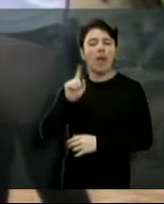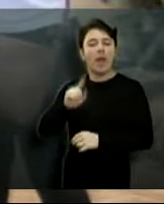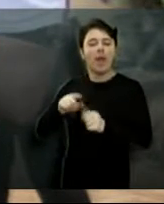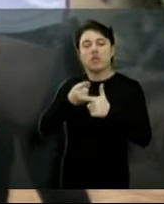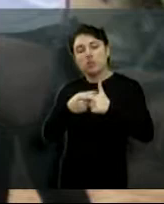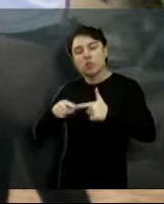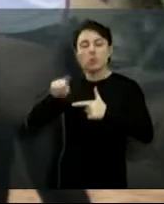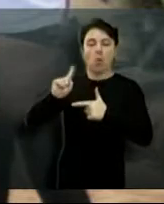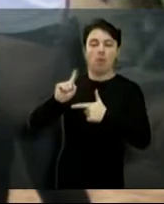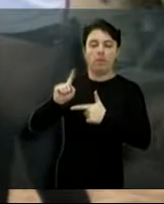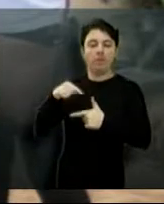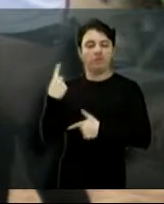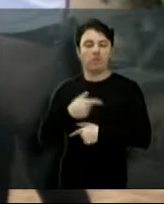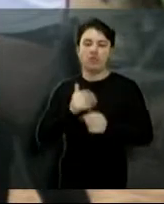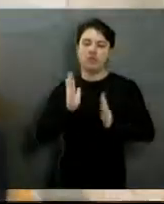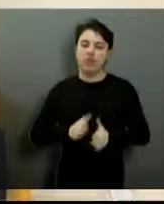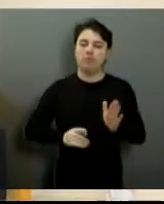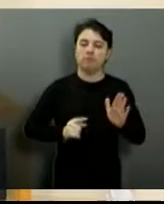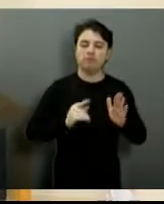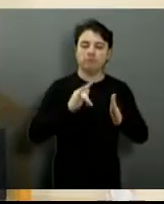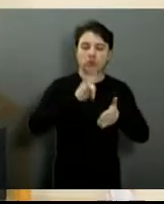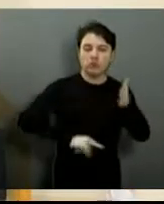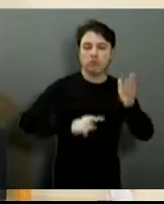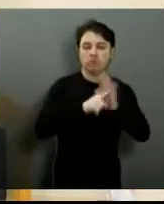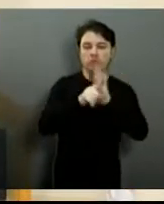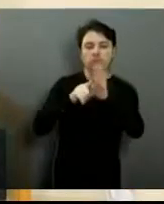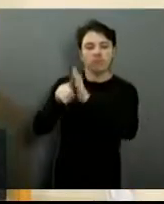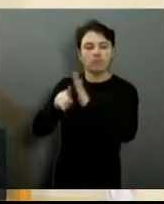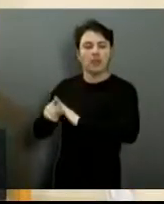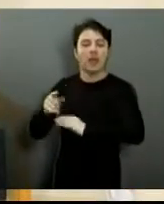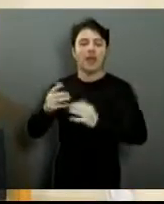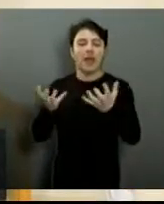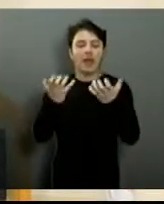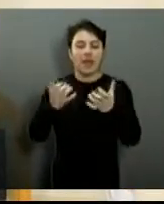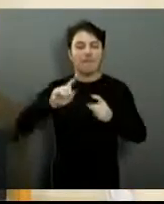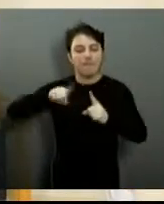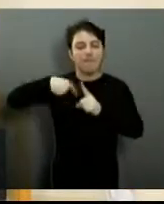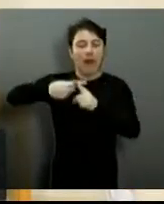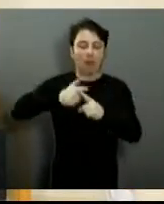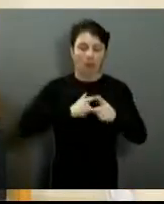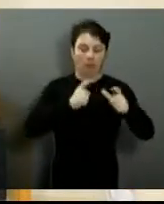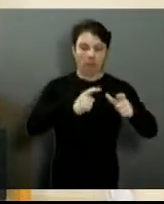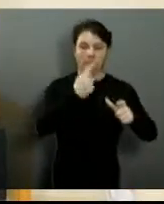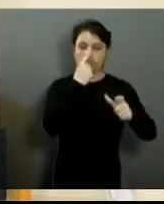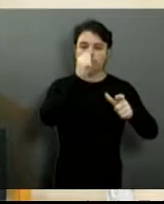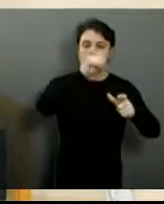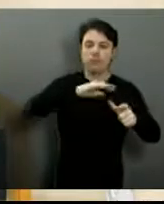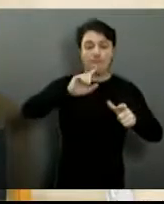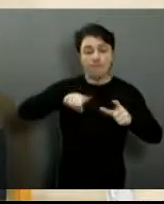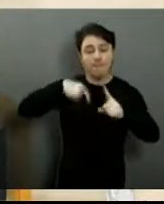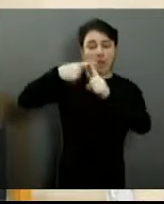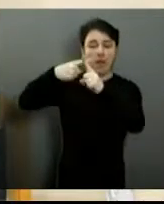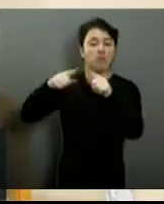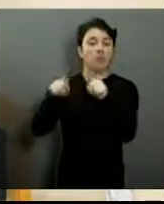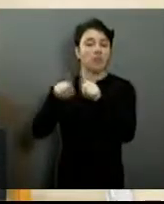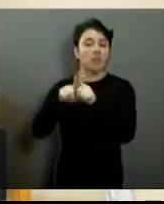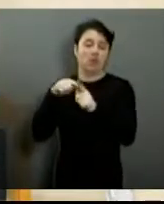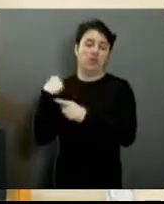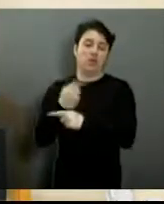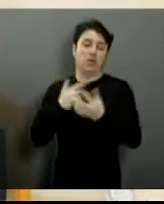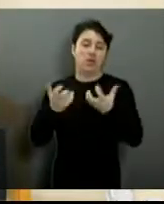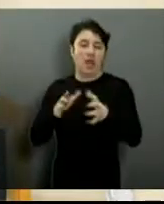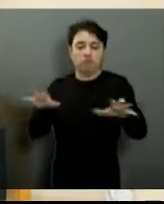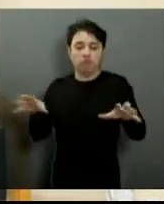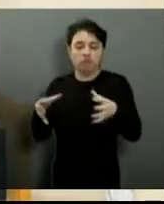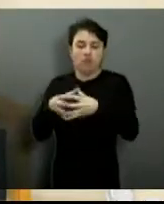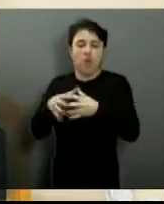as nossas indicações sobre instalação de mais cestos de lixo na cidade e também para fazer uma campanha de conscientização